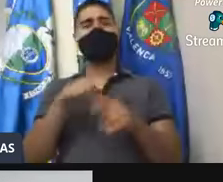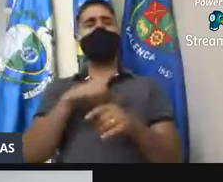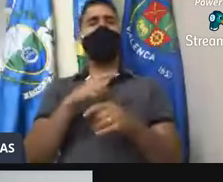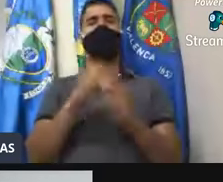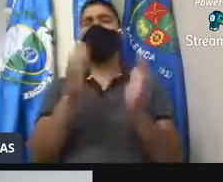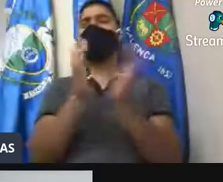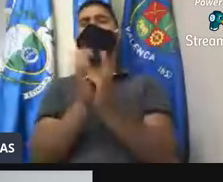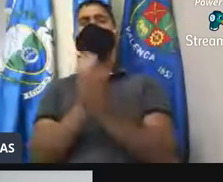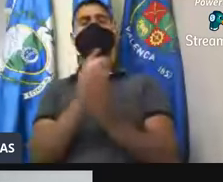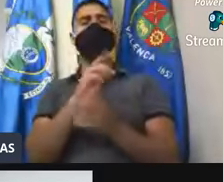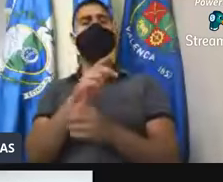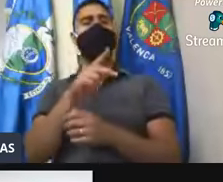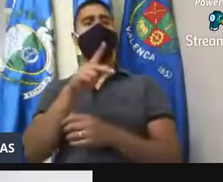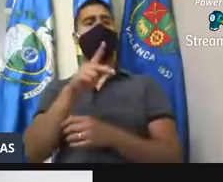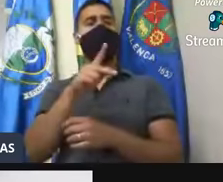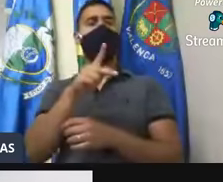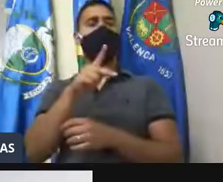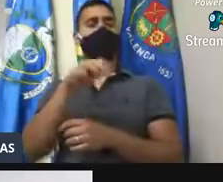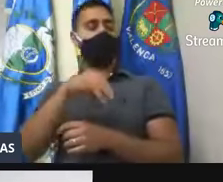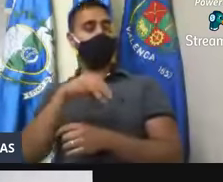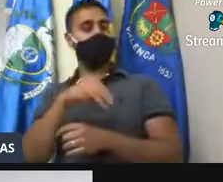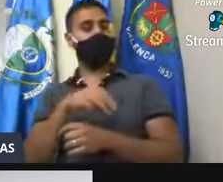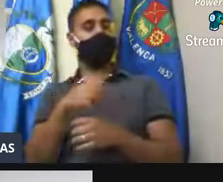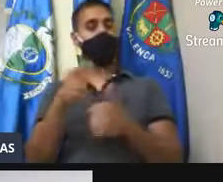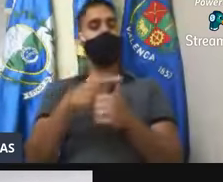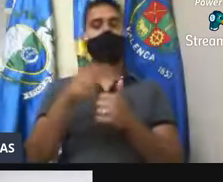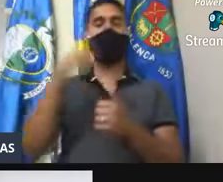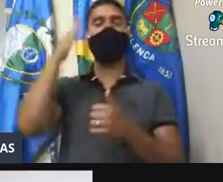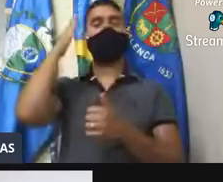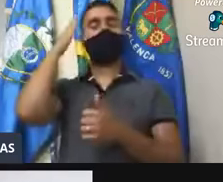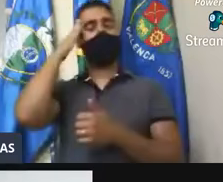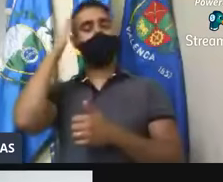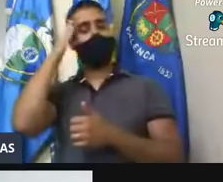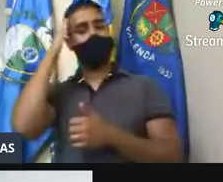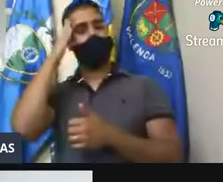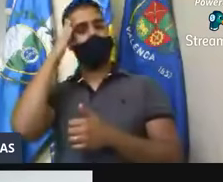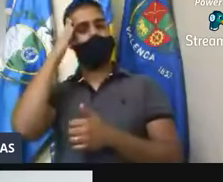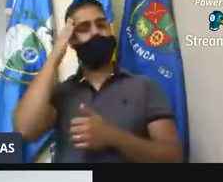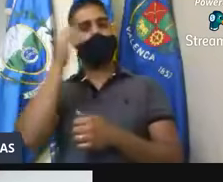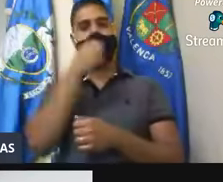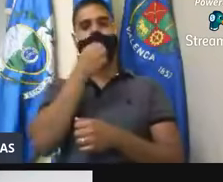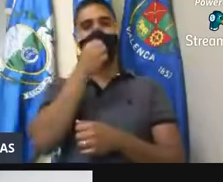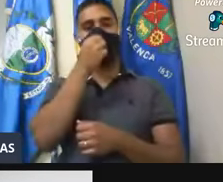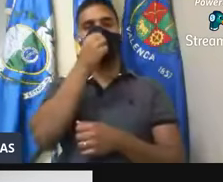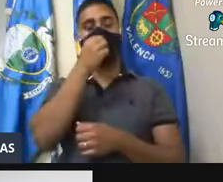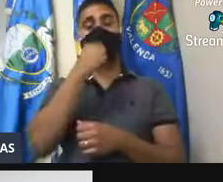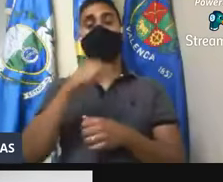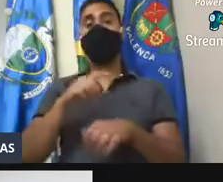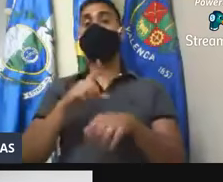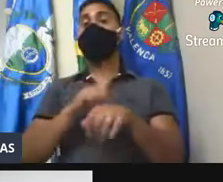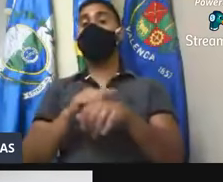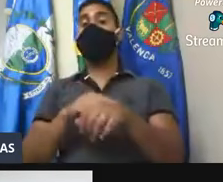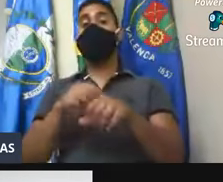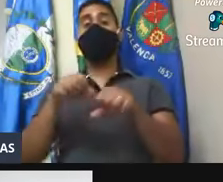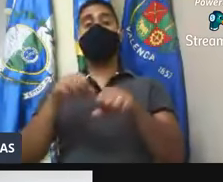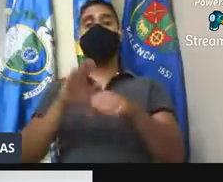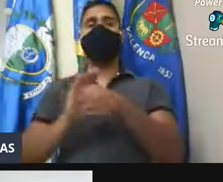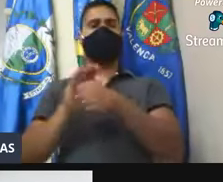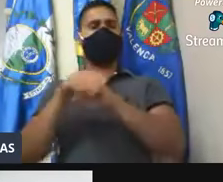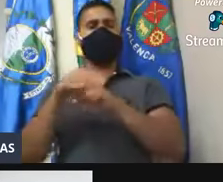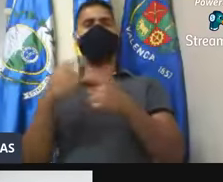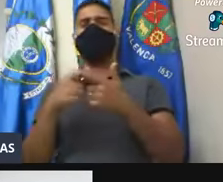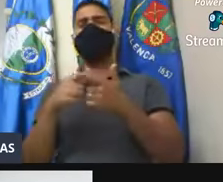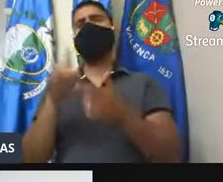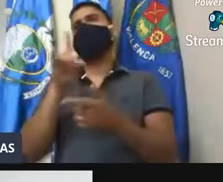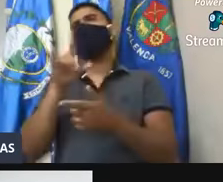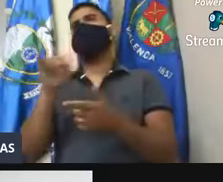gente possa fazer uma reunião com três vertentes. Primeira vertente, entendimento de quais são as demandas, principalmente no horário da noite, durante o